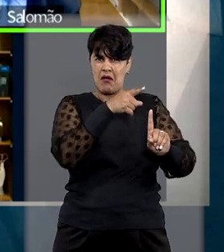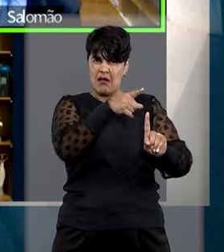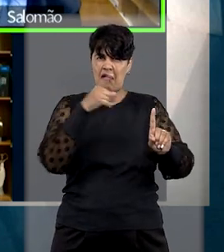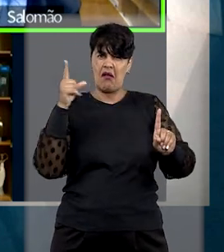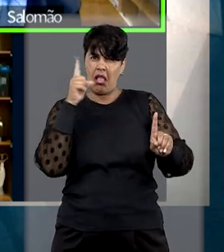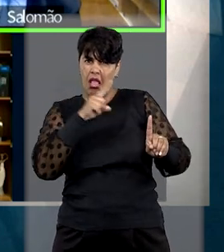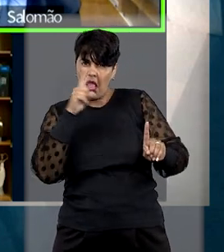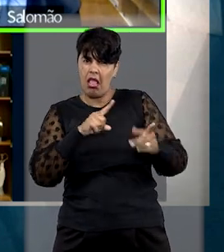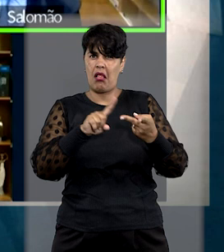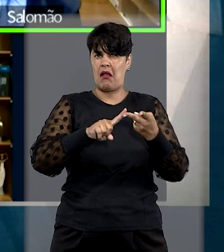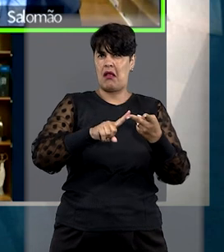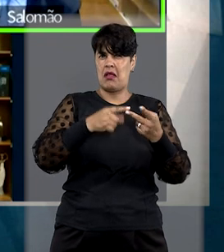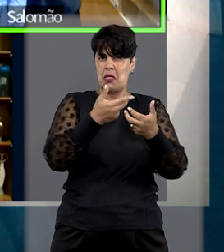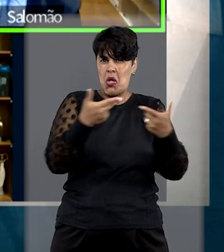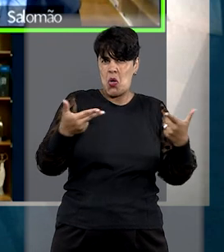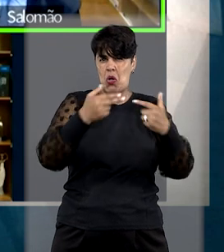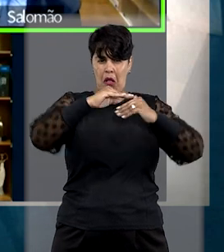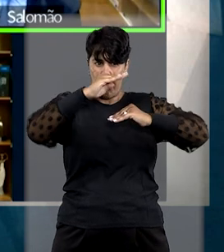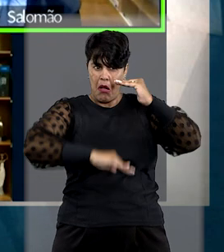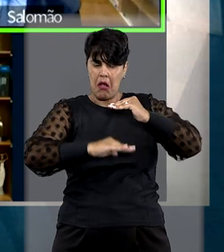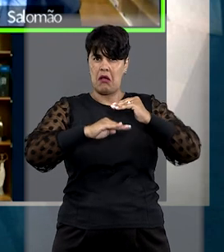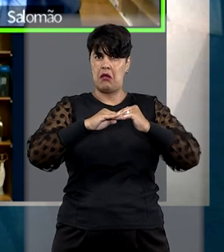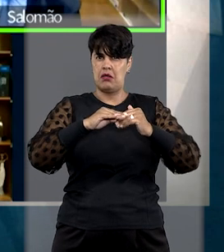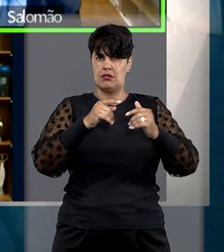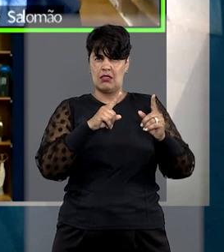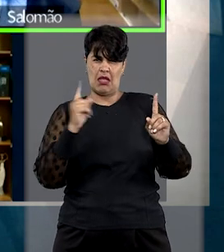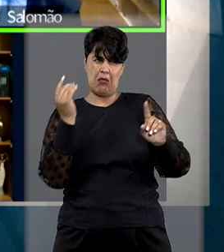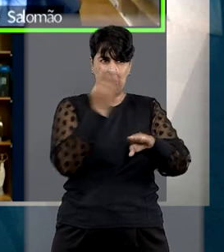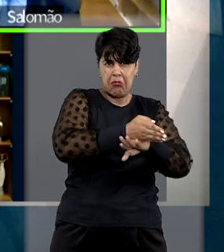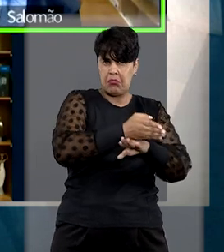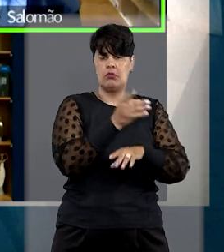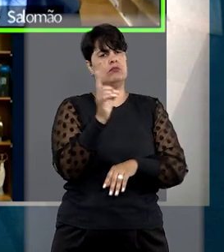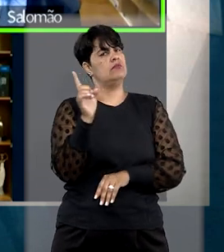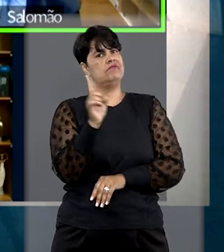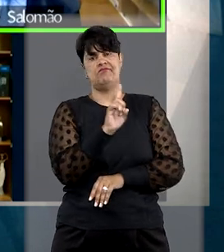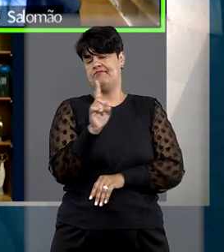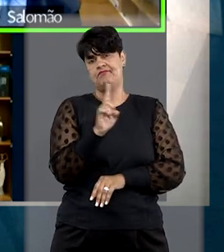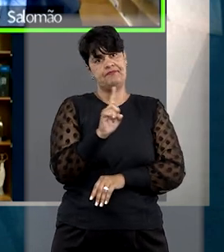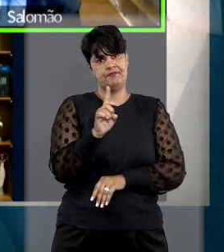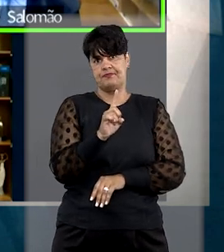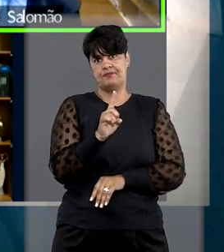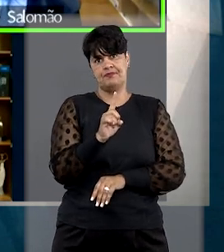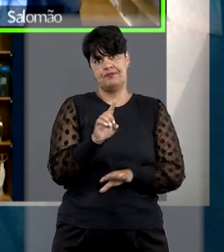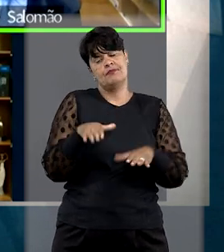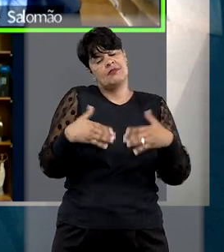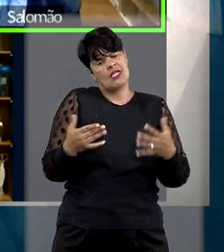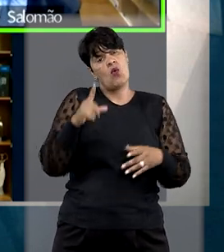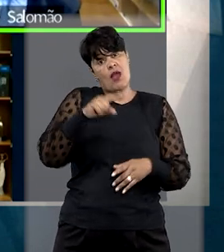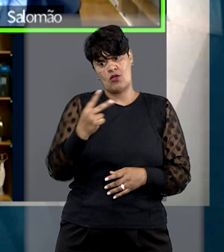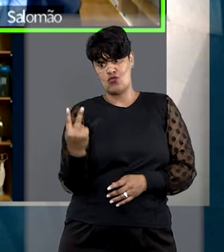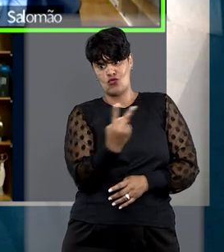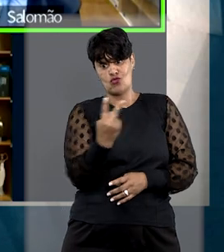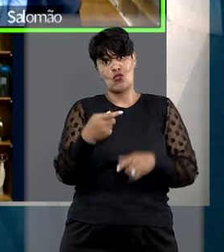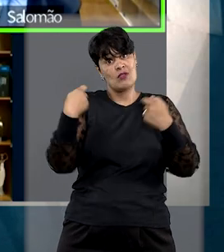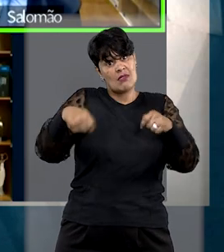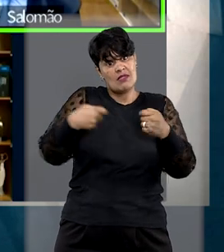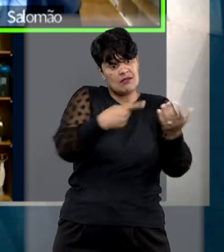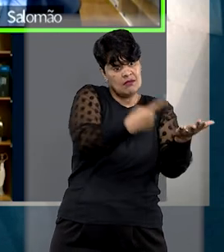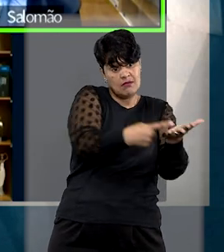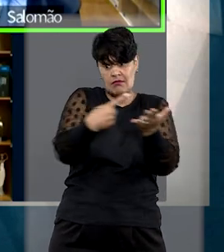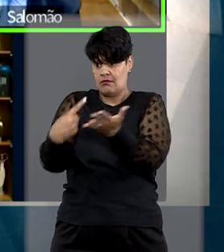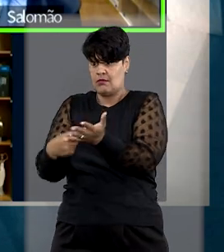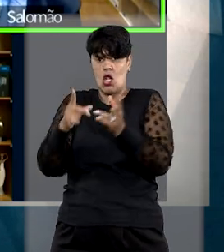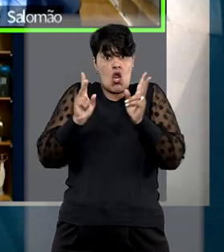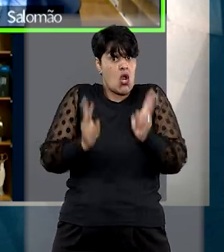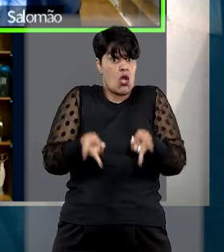ou em desequilíbrio econômico-financeiro imoderado para os pais de alunos, sendo o interesse de ambas as partes a manutenção